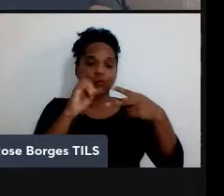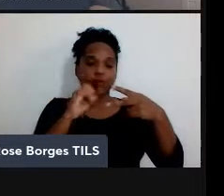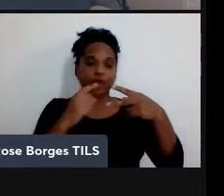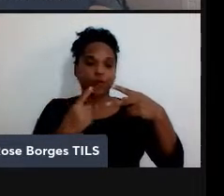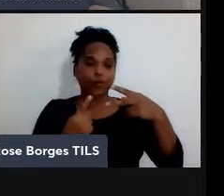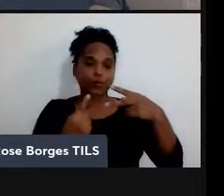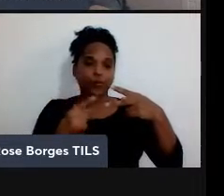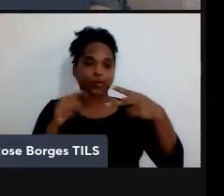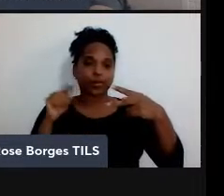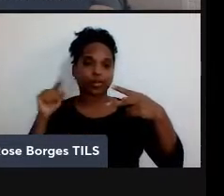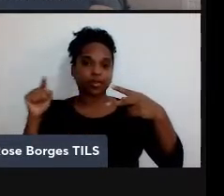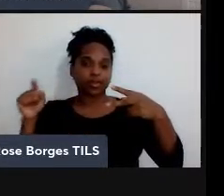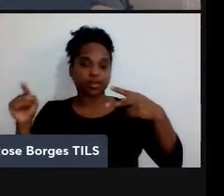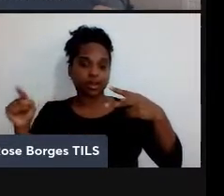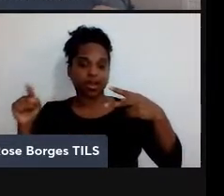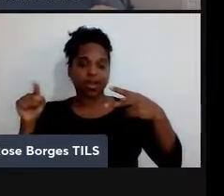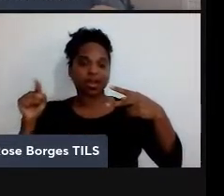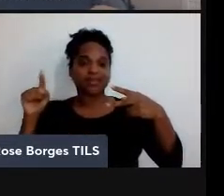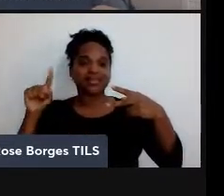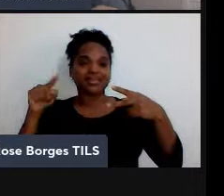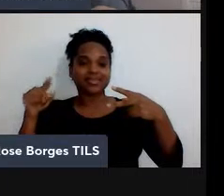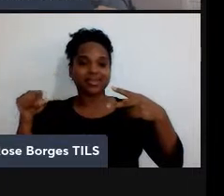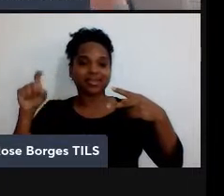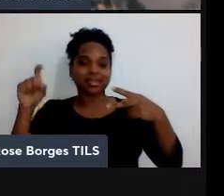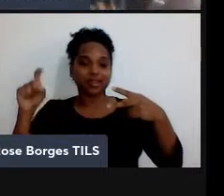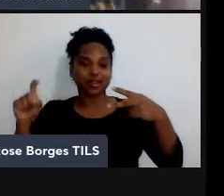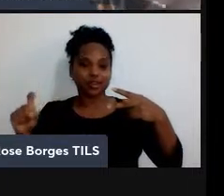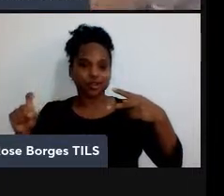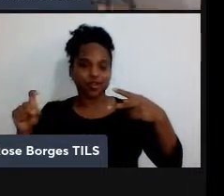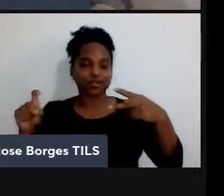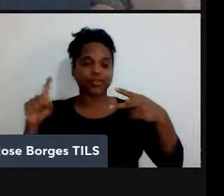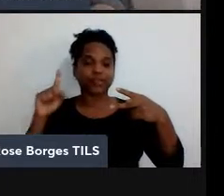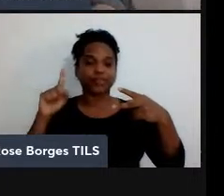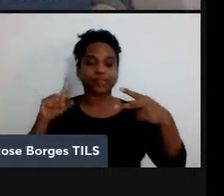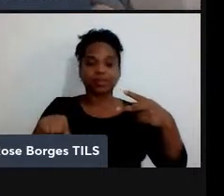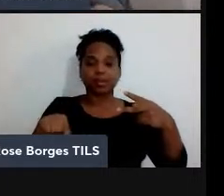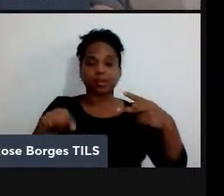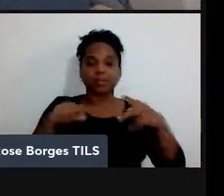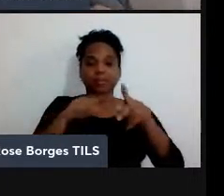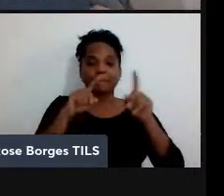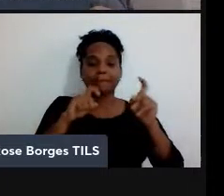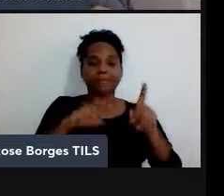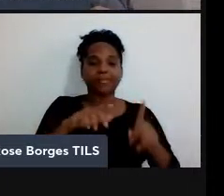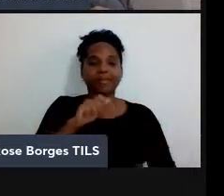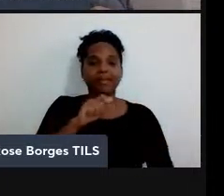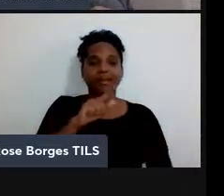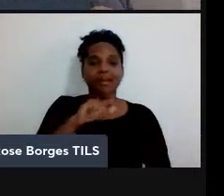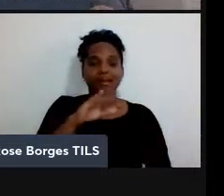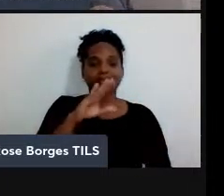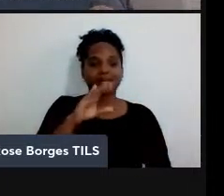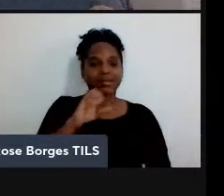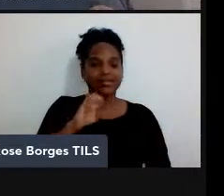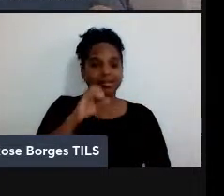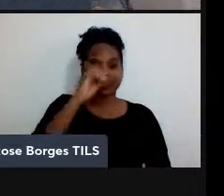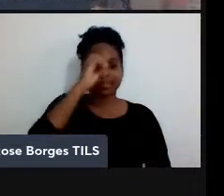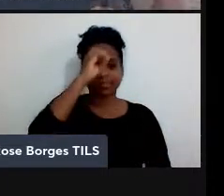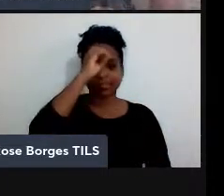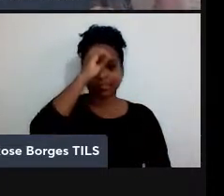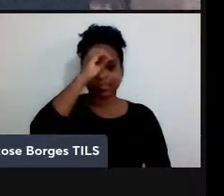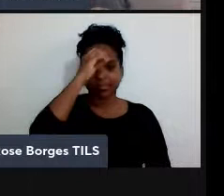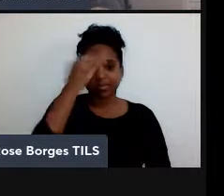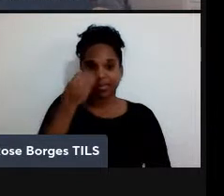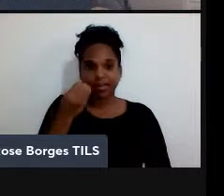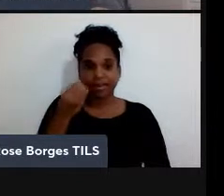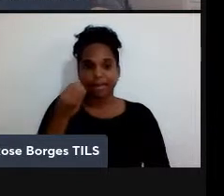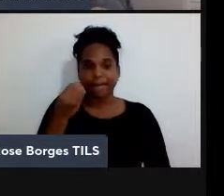é sigma x psi. Ou seja, é o estado original que a Alice gostaria de enviar para o Bob a menos de um certo